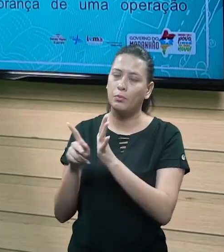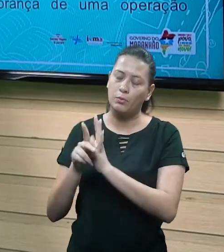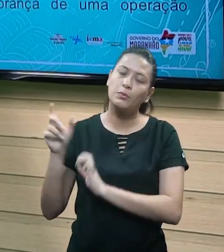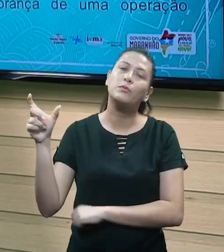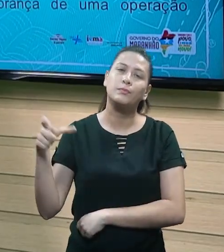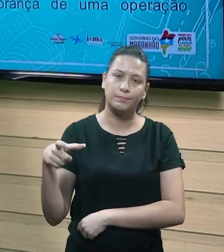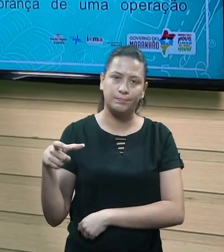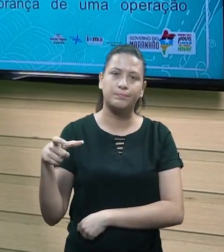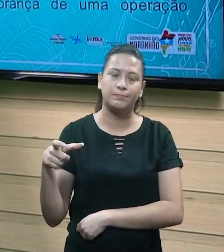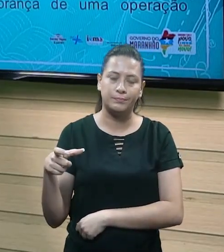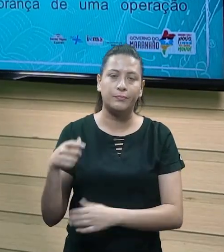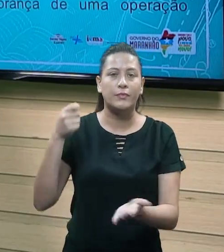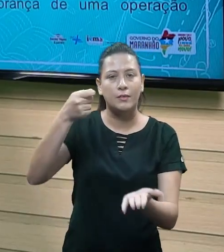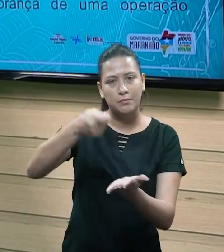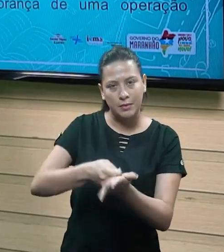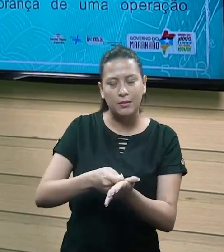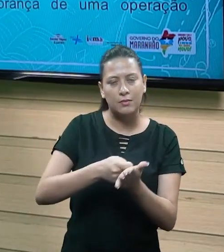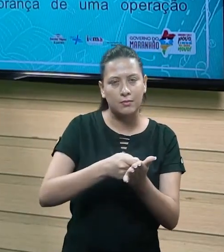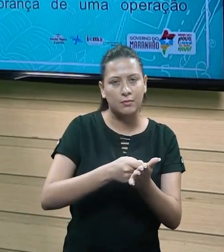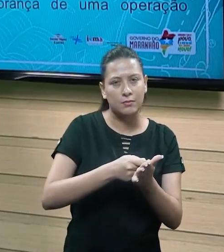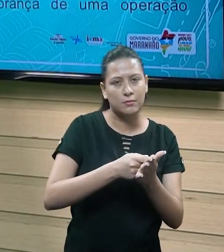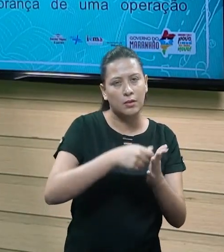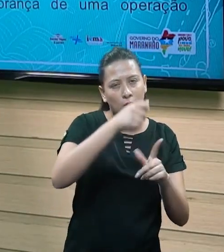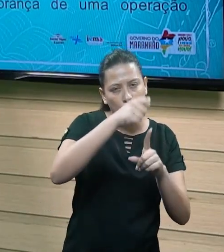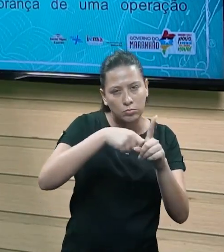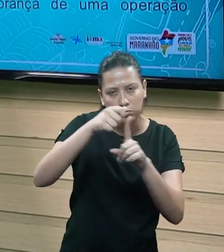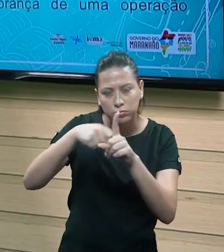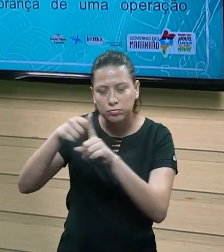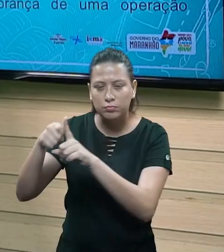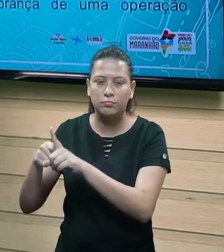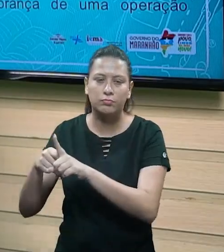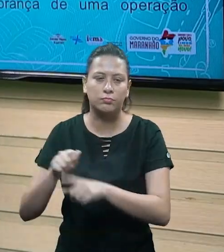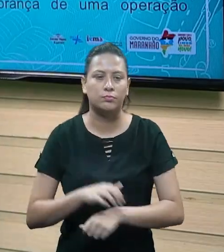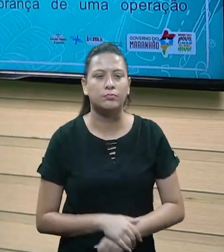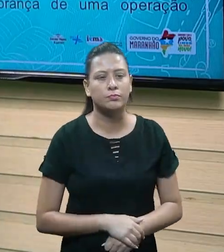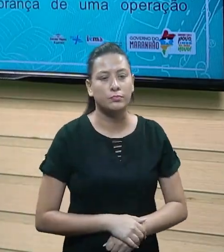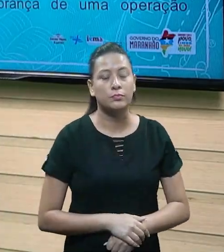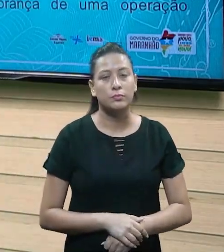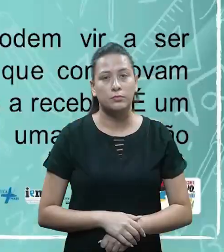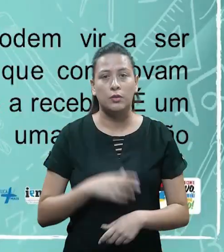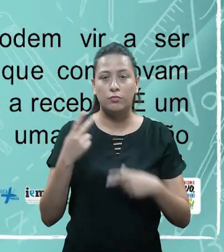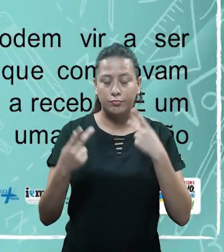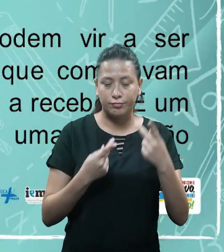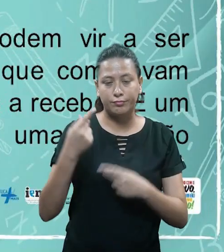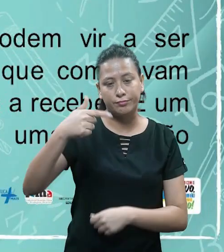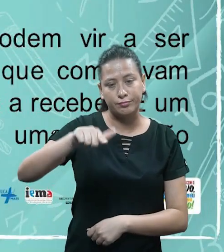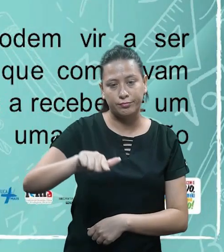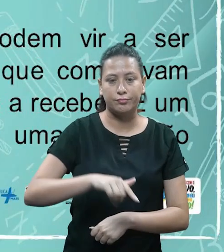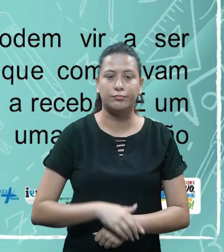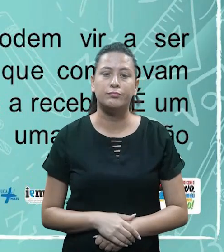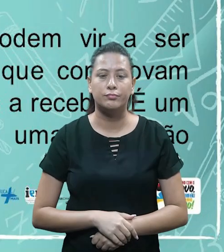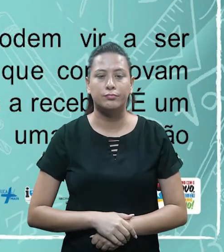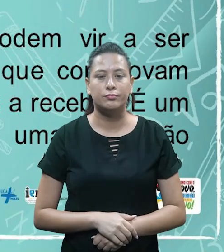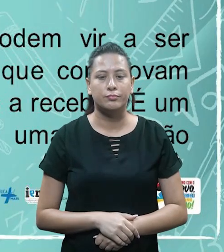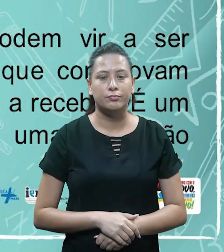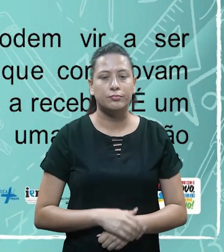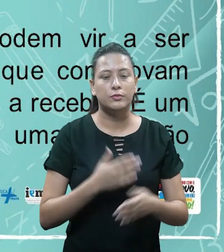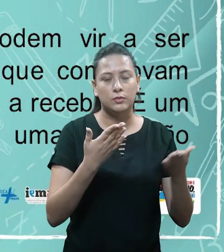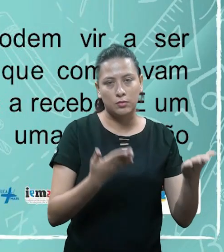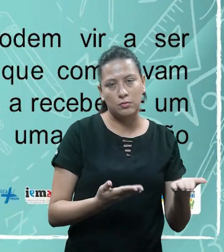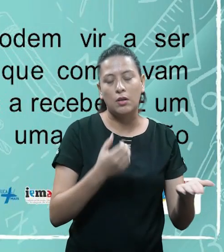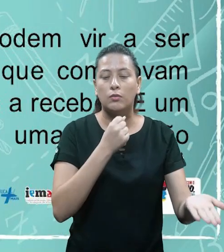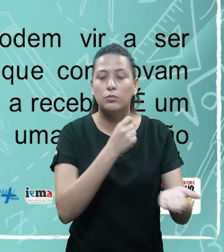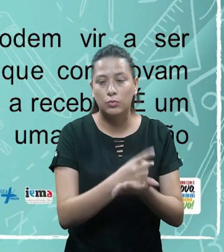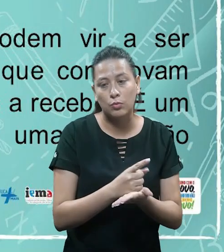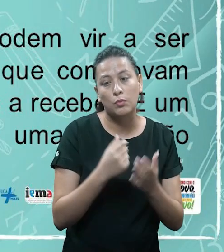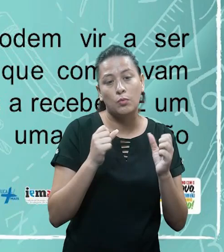cartão de crédito, tá bom? Você fica pagando ela a prazo, ok? Então é assim que funciona, vou repetir para vocês. A partir da